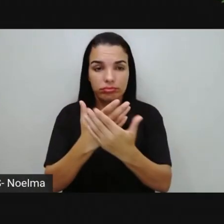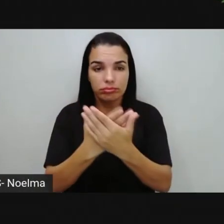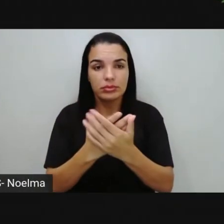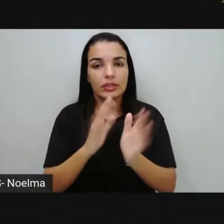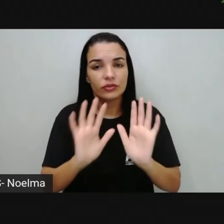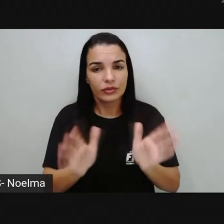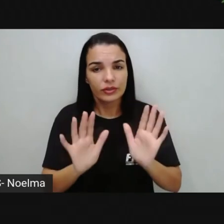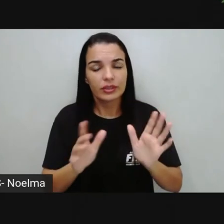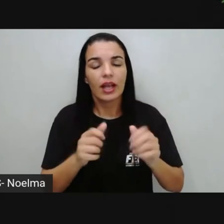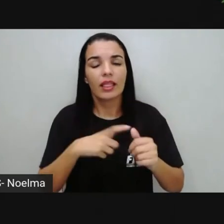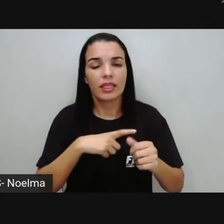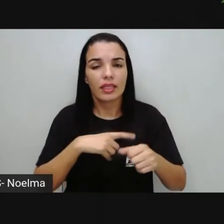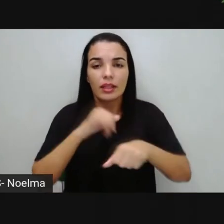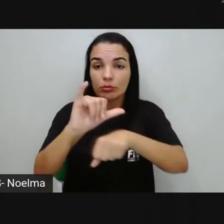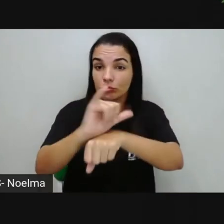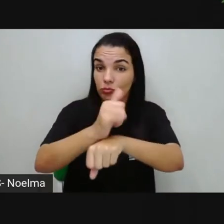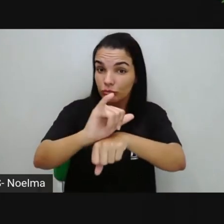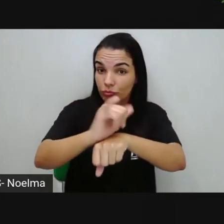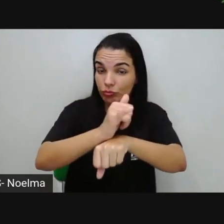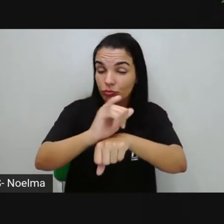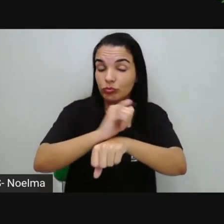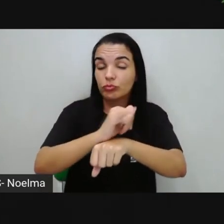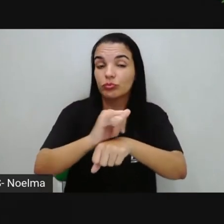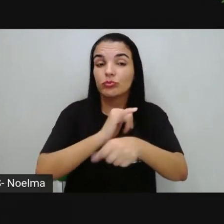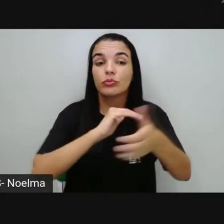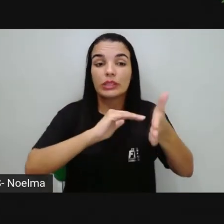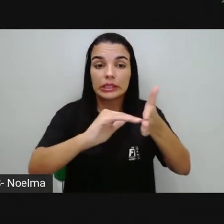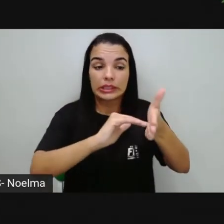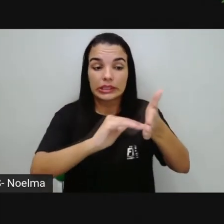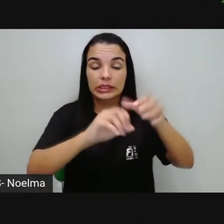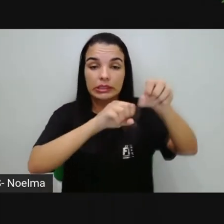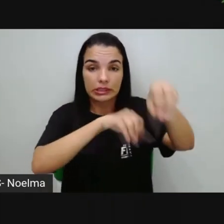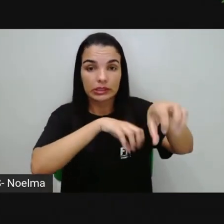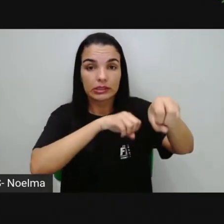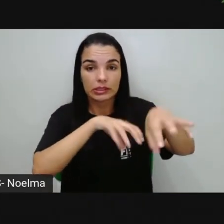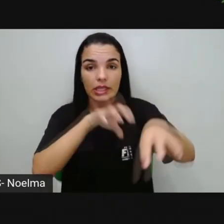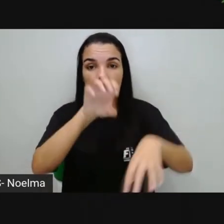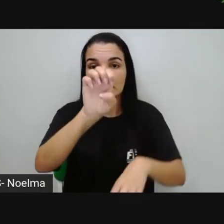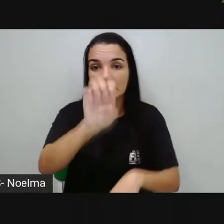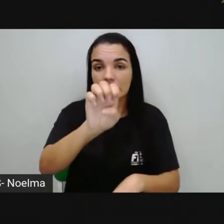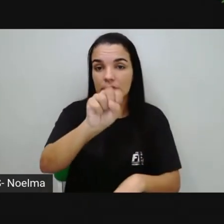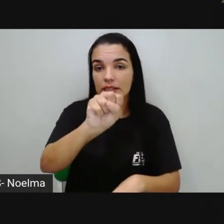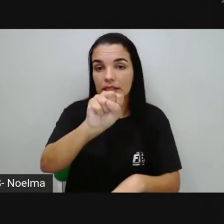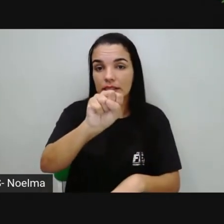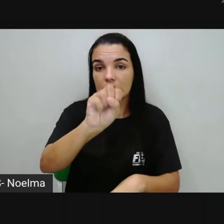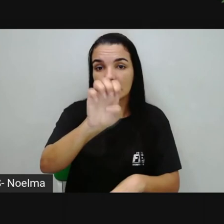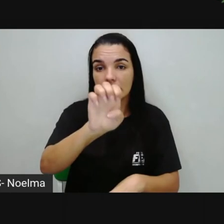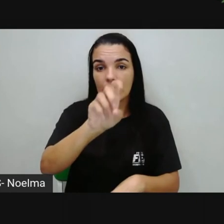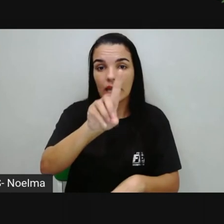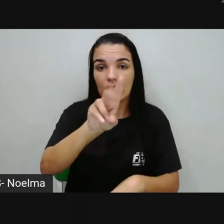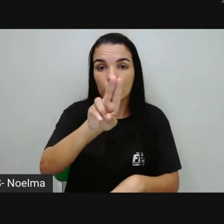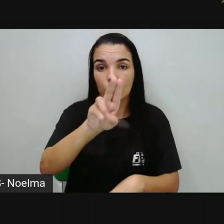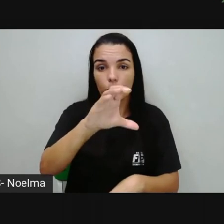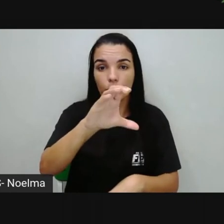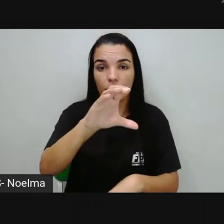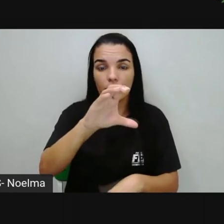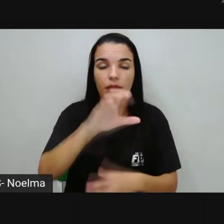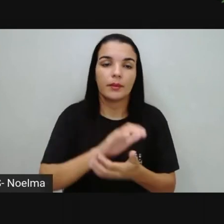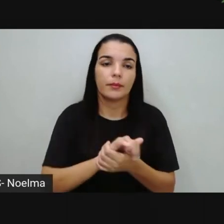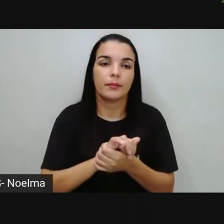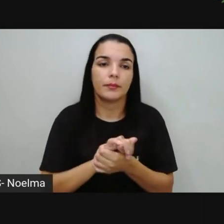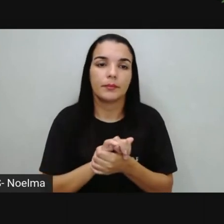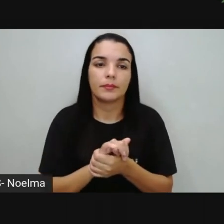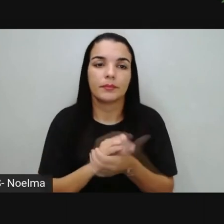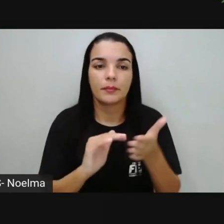disponibilizada aí no canal do YouTube, certo? No nosso canal do YouTube, o canal da